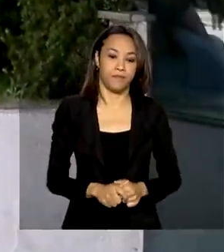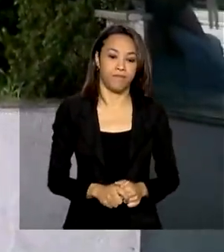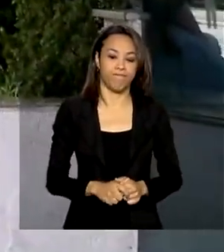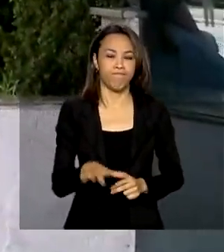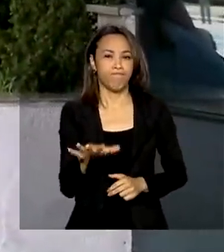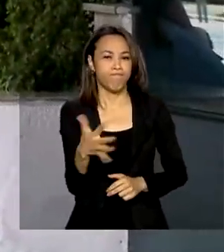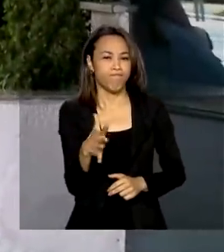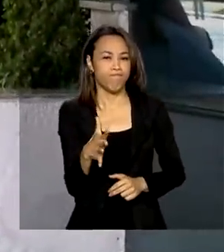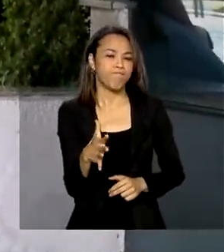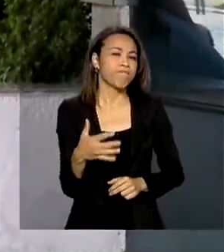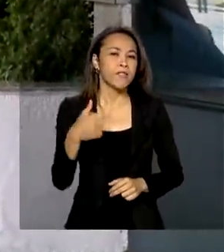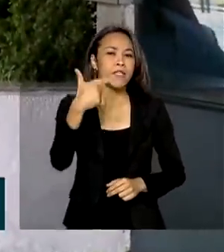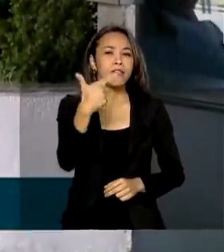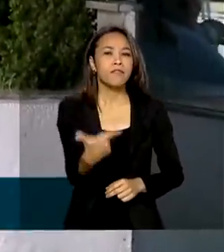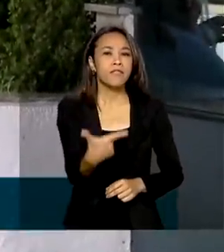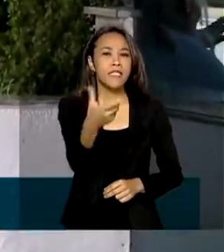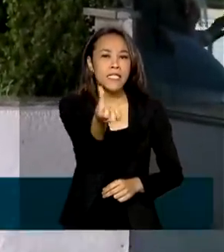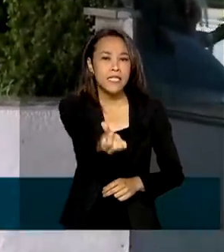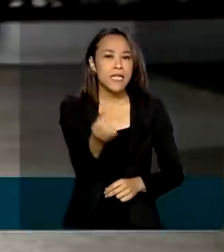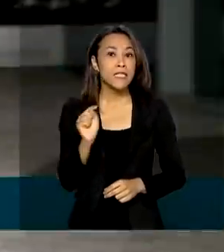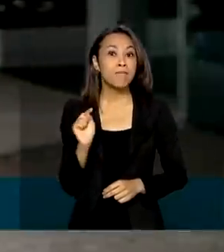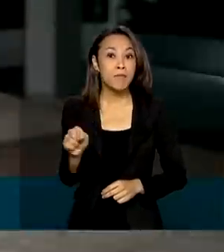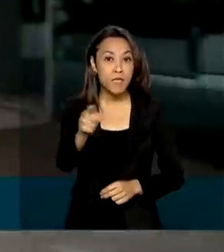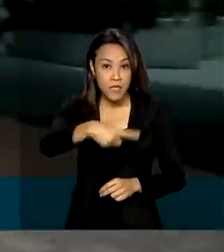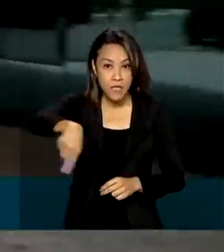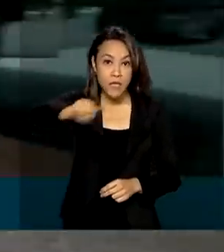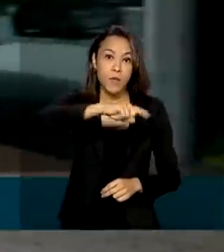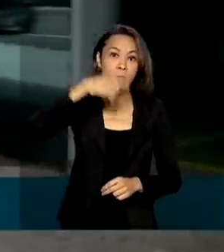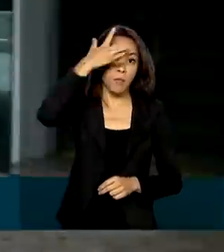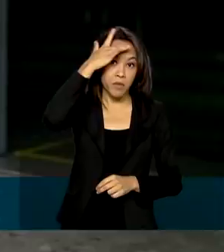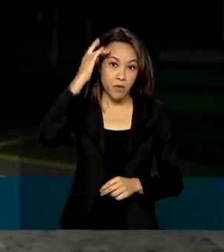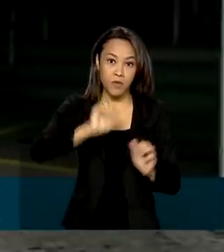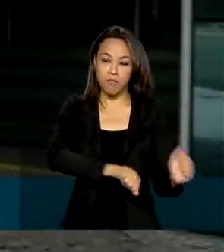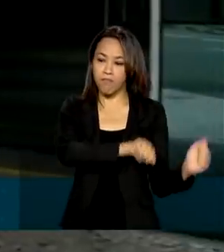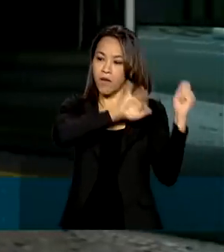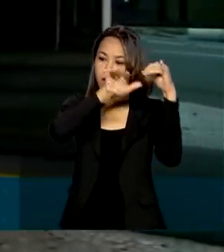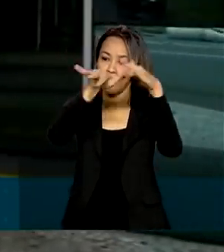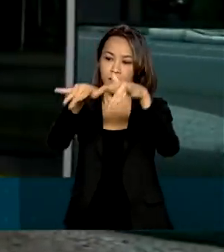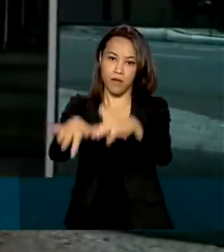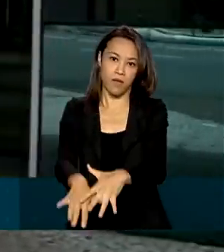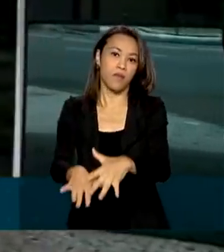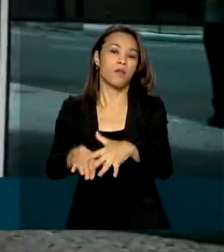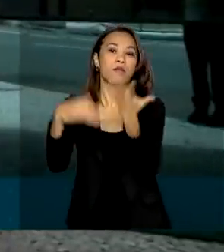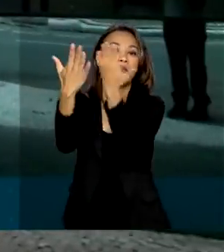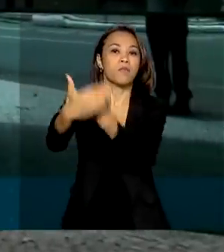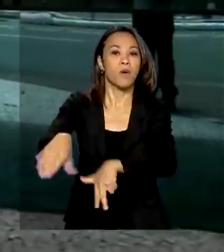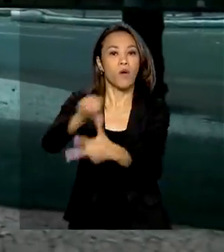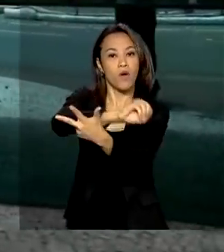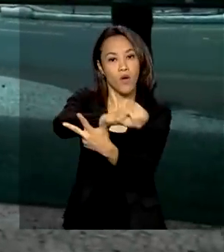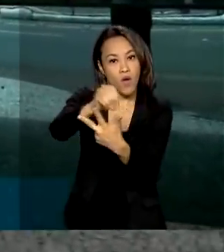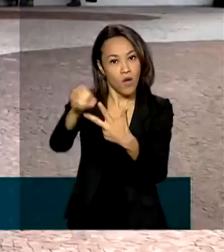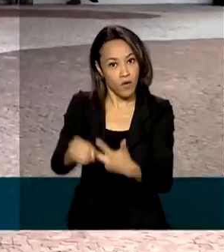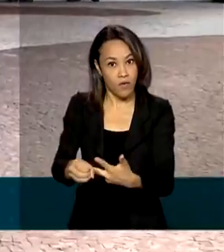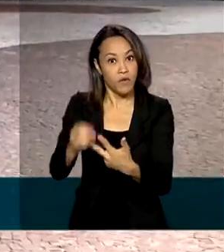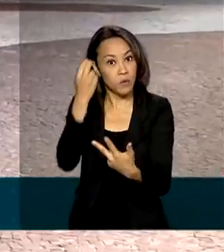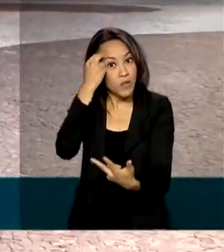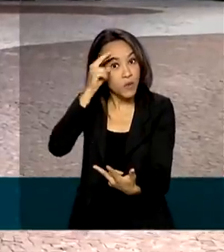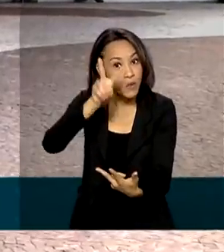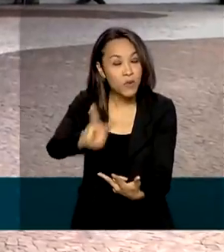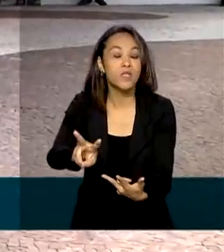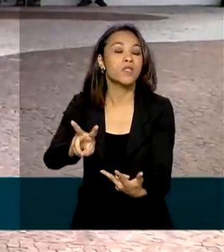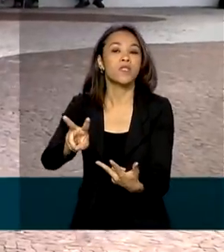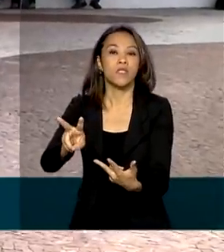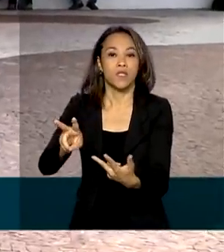Aproximadamente 26 mil pessoas fizeram as provas do segundo dia da versão digital do Exame